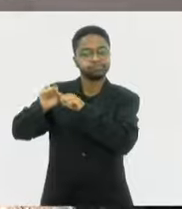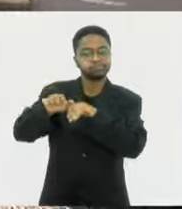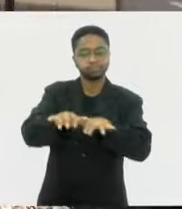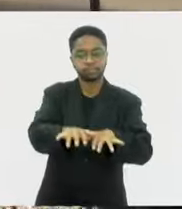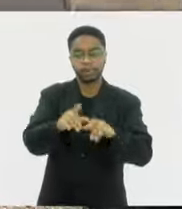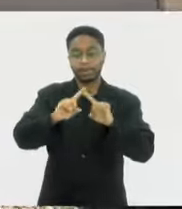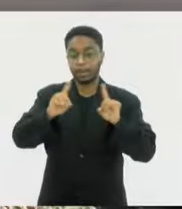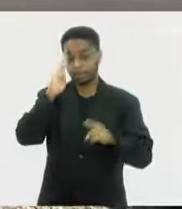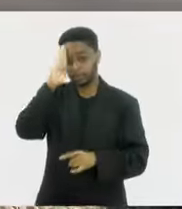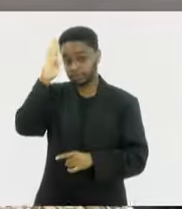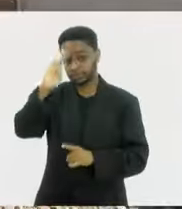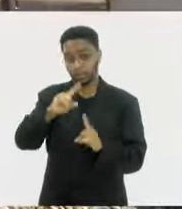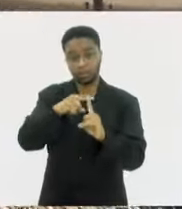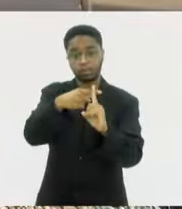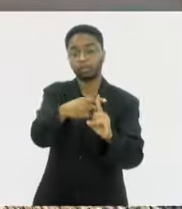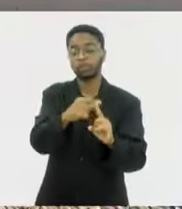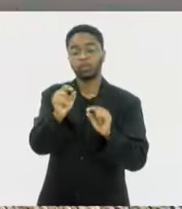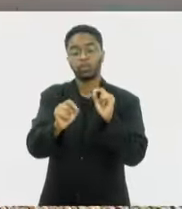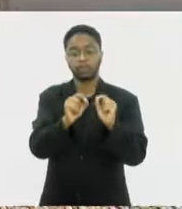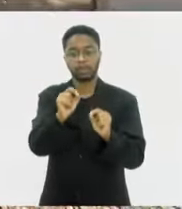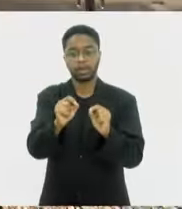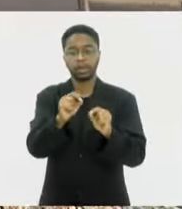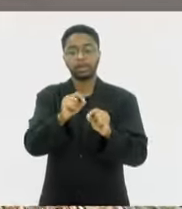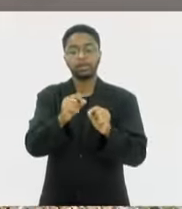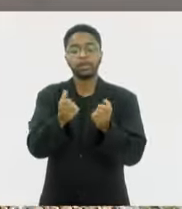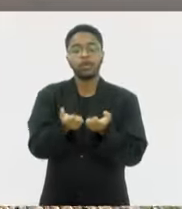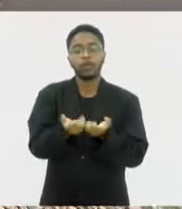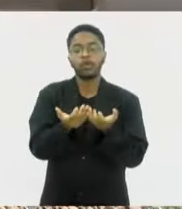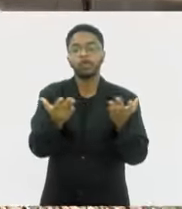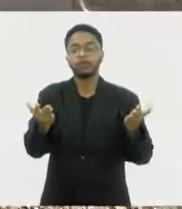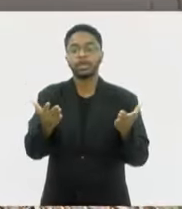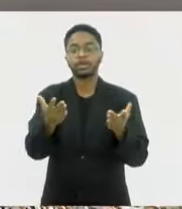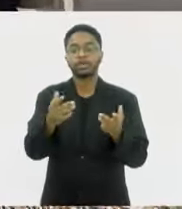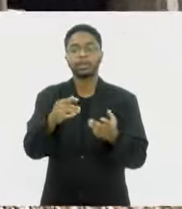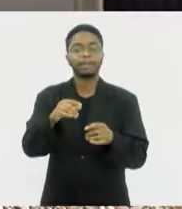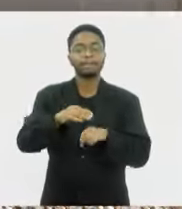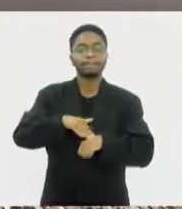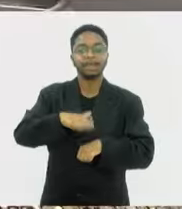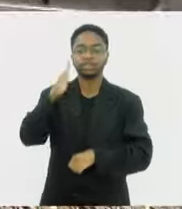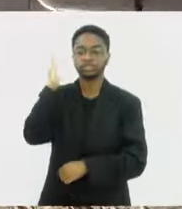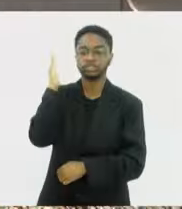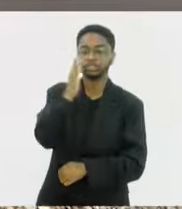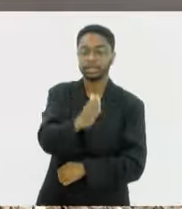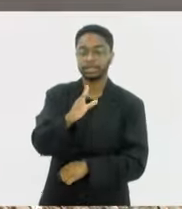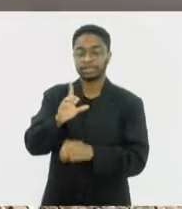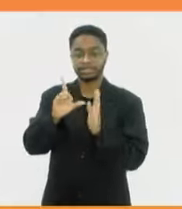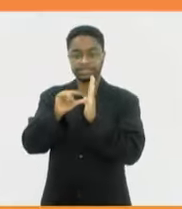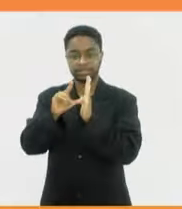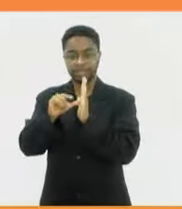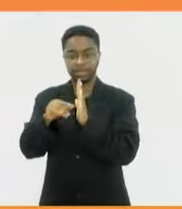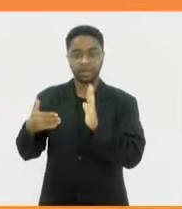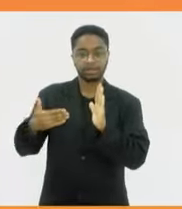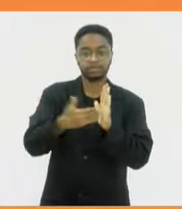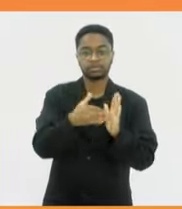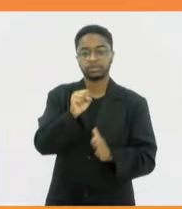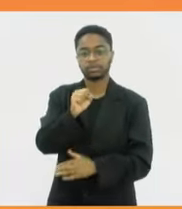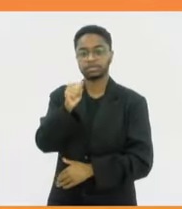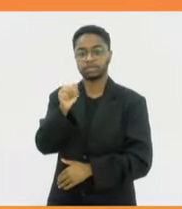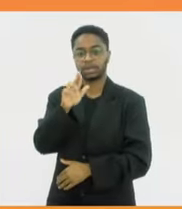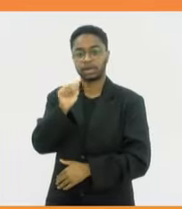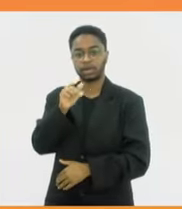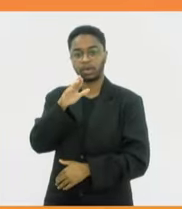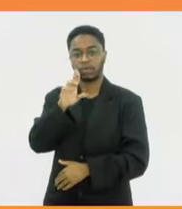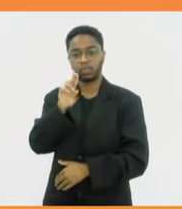principal impacto positivo para o passageiro é na oferta de mais viagens diretas no trecho Central do Brasil, Saracuruna, sem